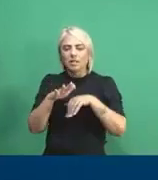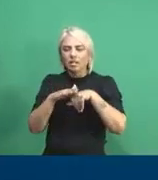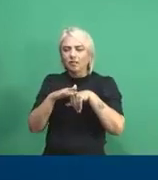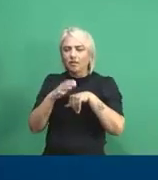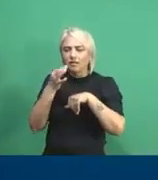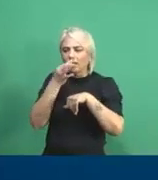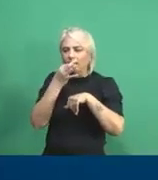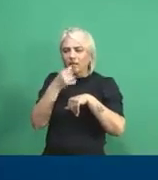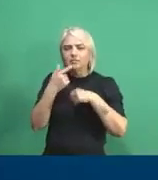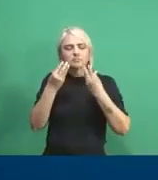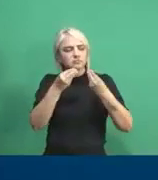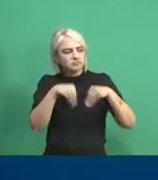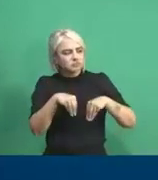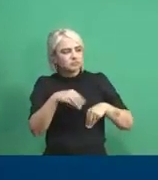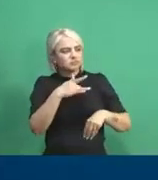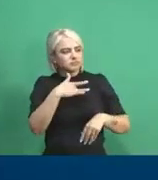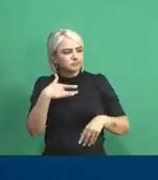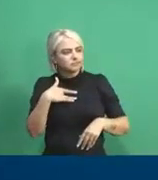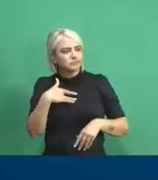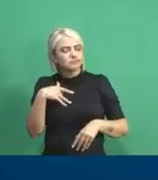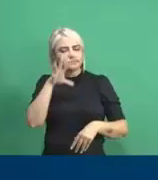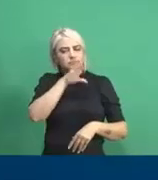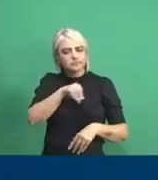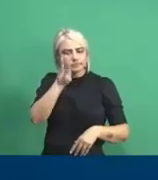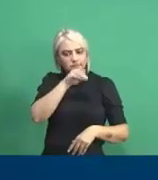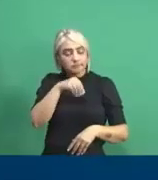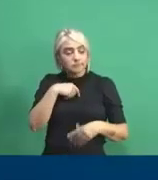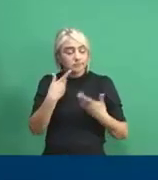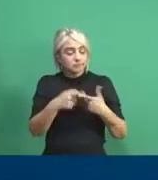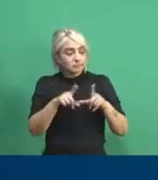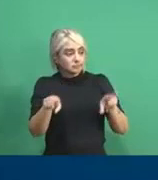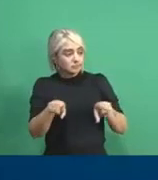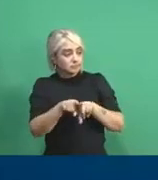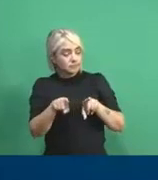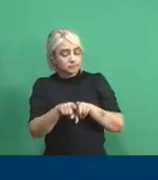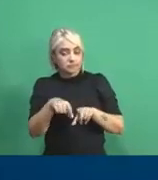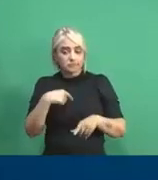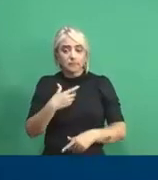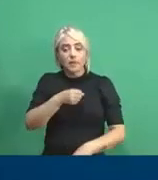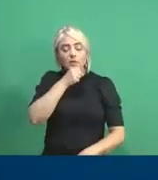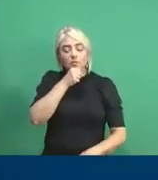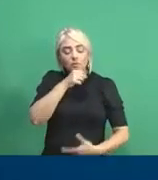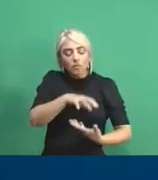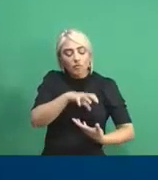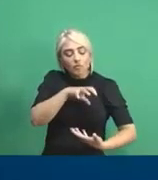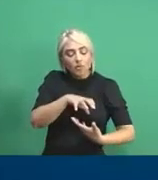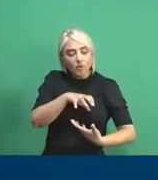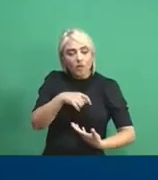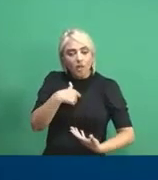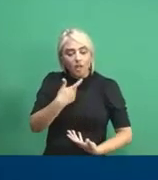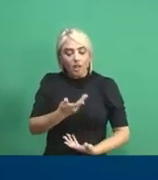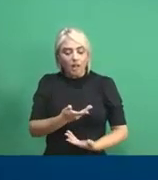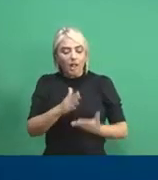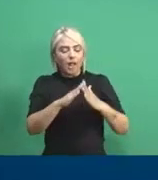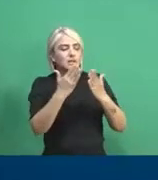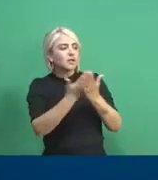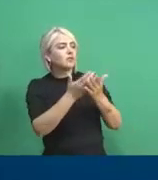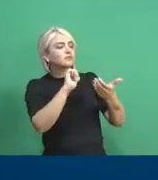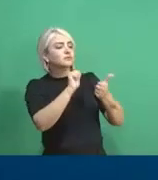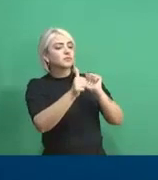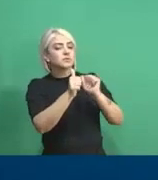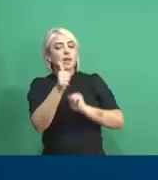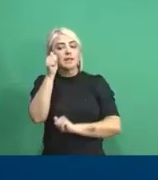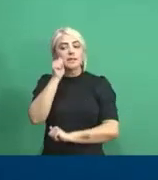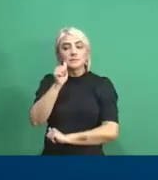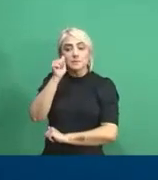podem prejudicar a saúde bucal das crianças. Mas também com os idosos. Vocês veem a imagem aí com a escola de futebol, das